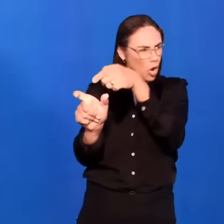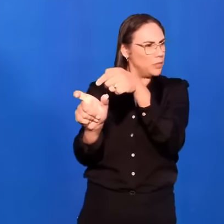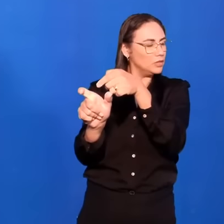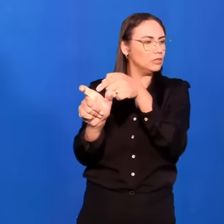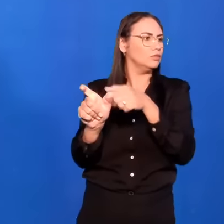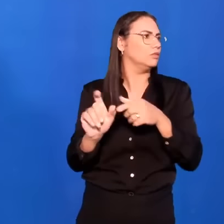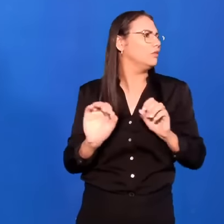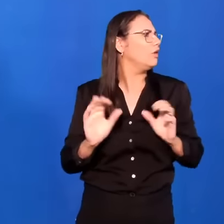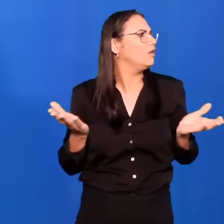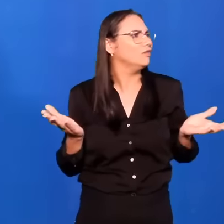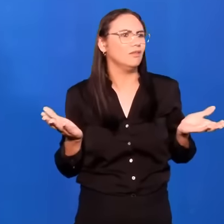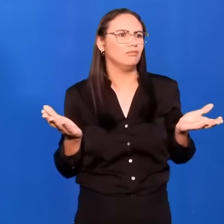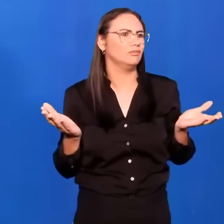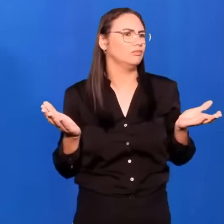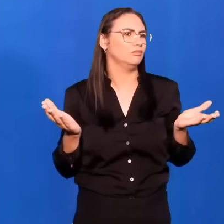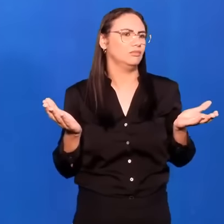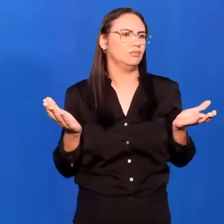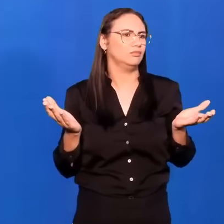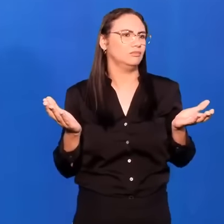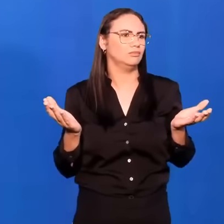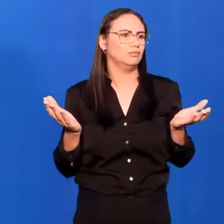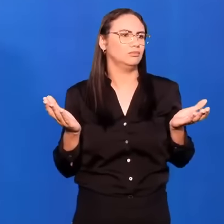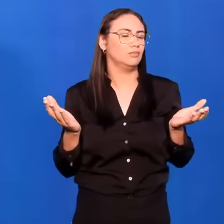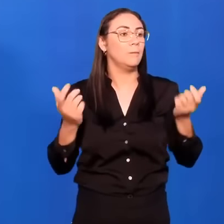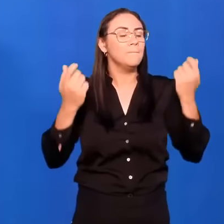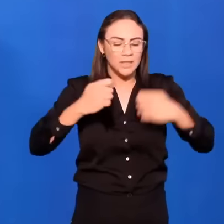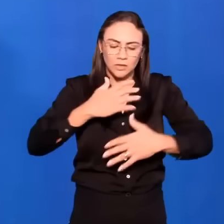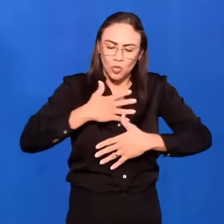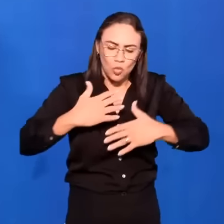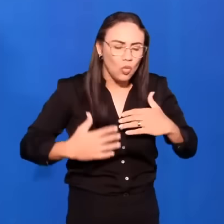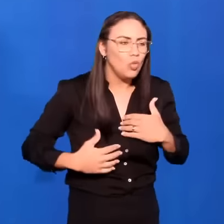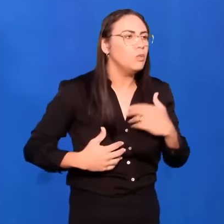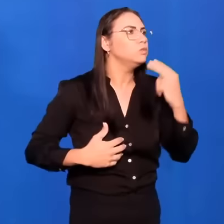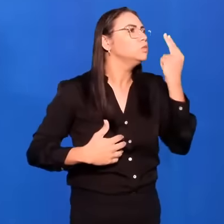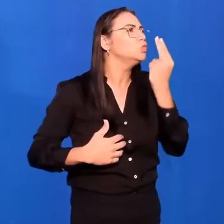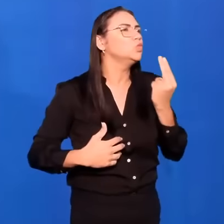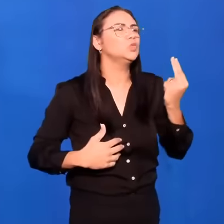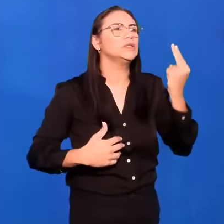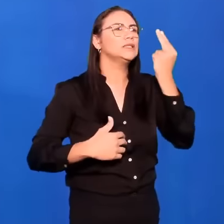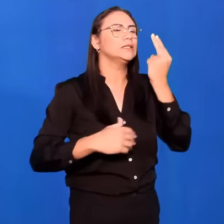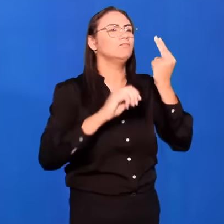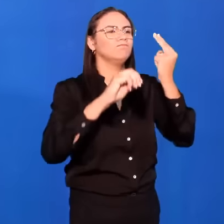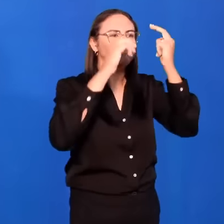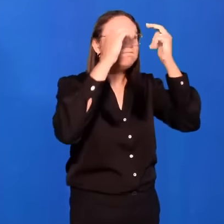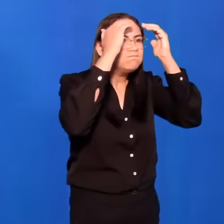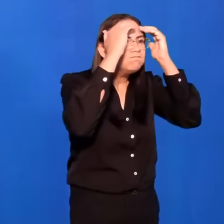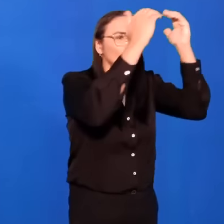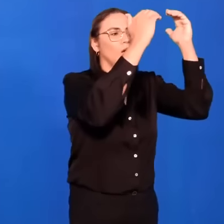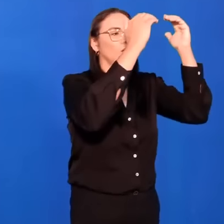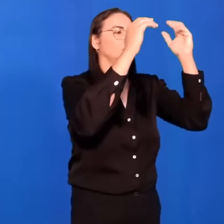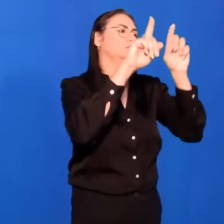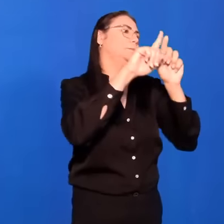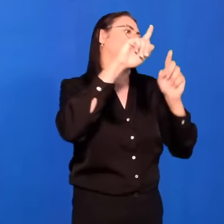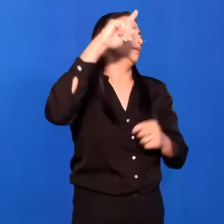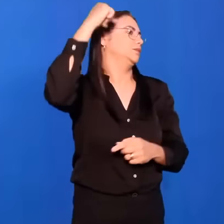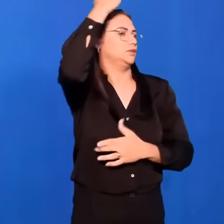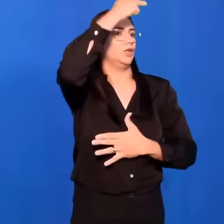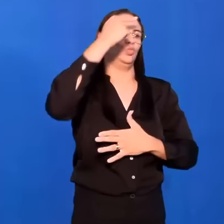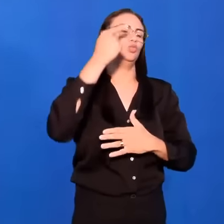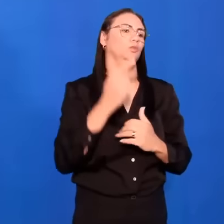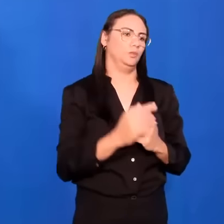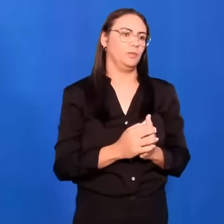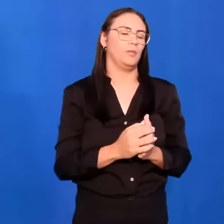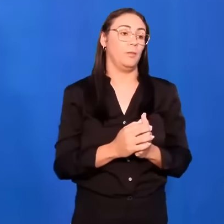Pelo contrário, usando de maneira santa e honrosa. Aí Paulo vai dizer no 5, não